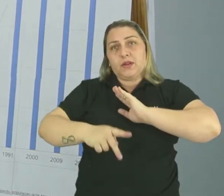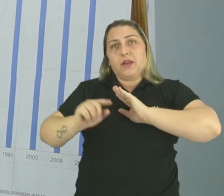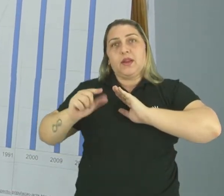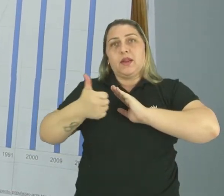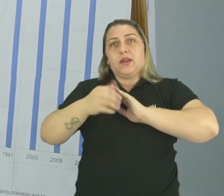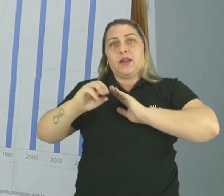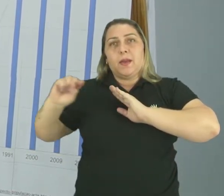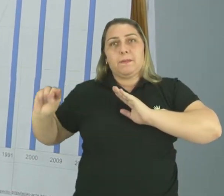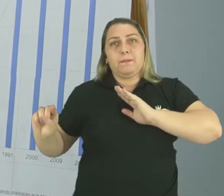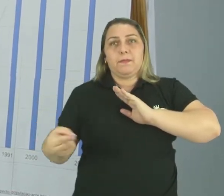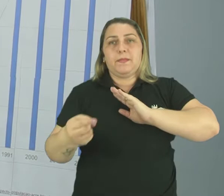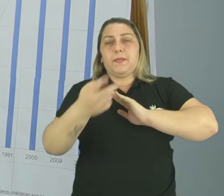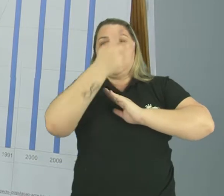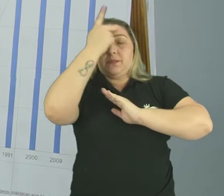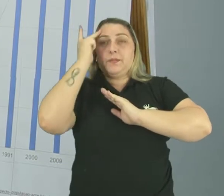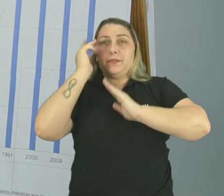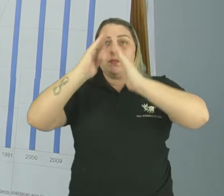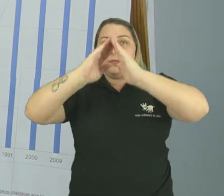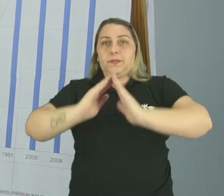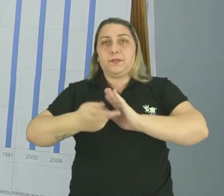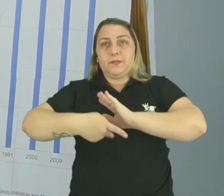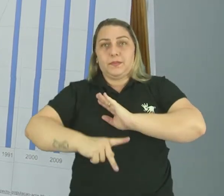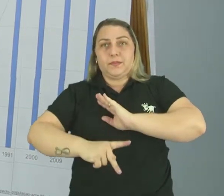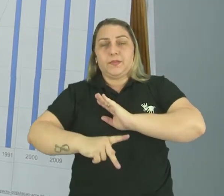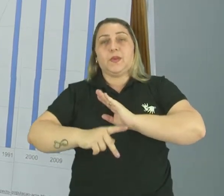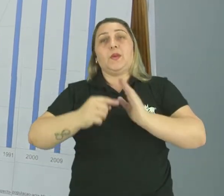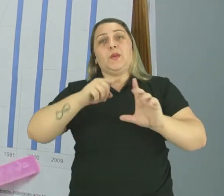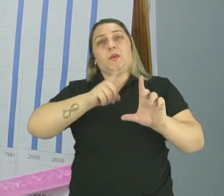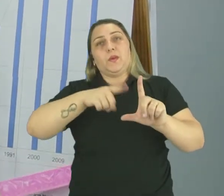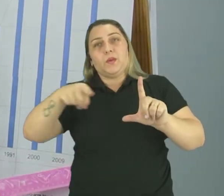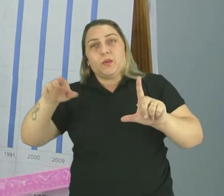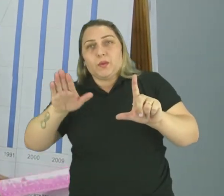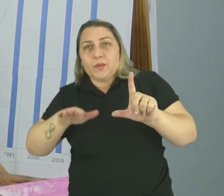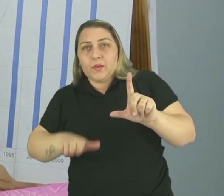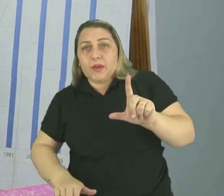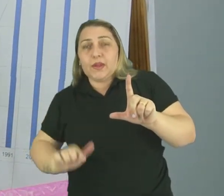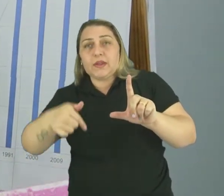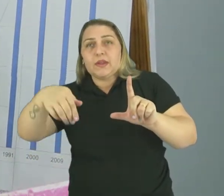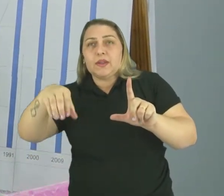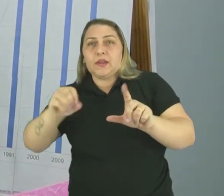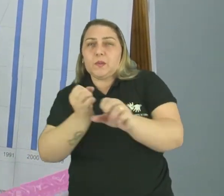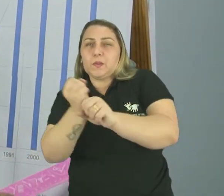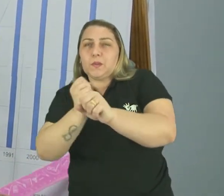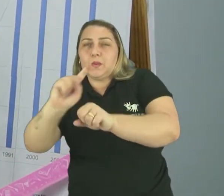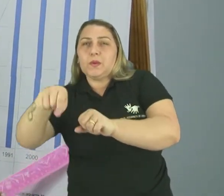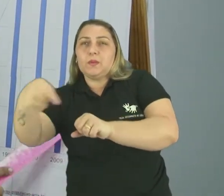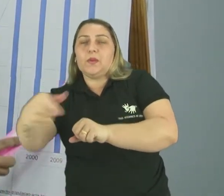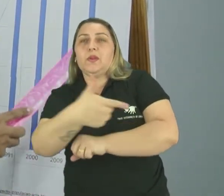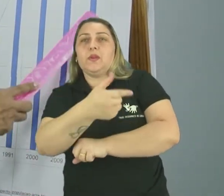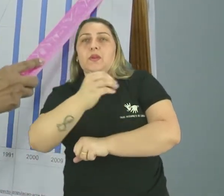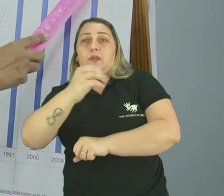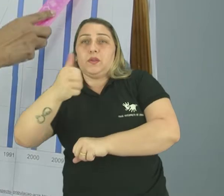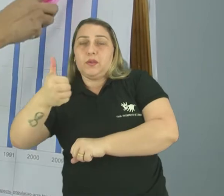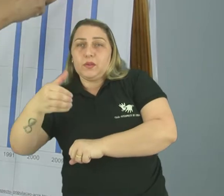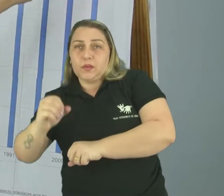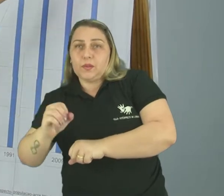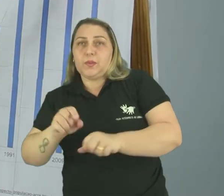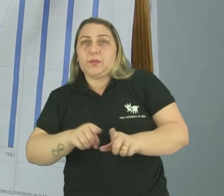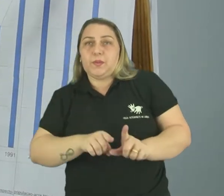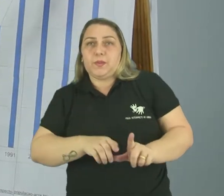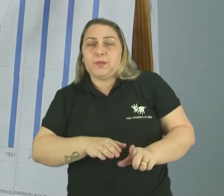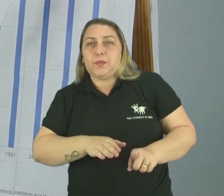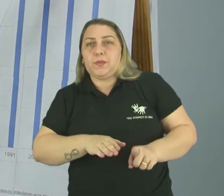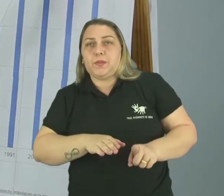habitantes, quer dizer, o gráfico está abaixo. 70 anos depois, 2010, esse gráfico